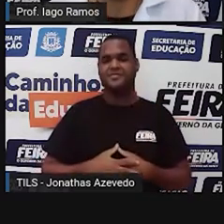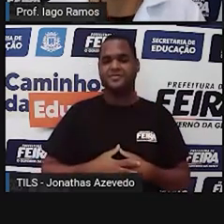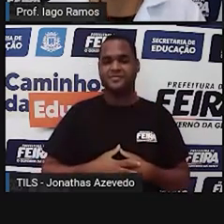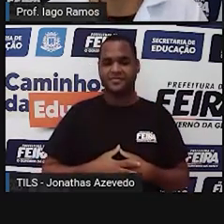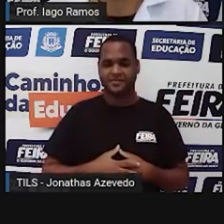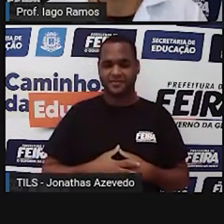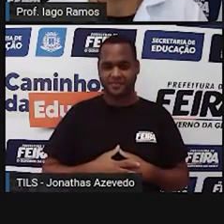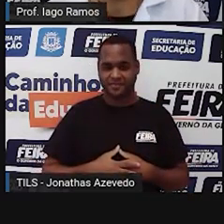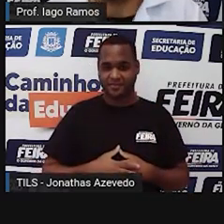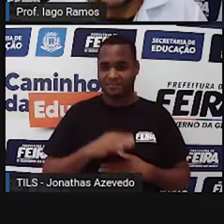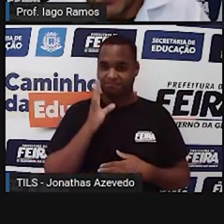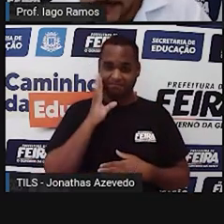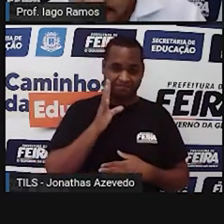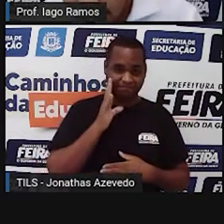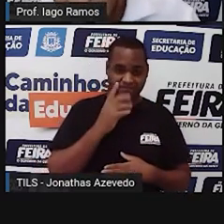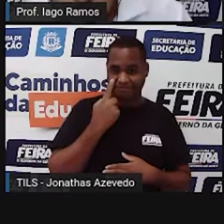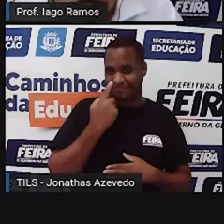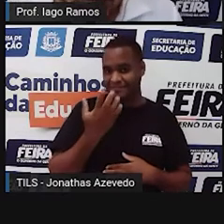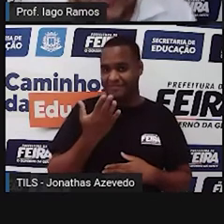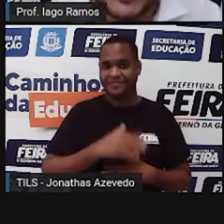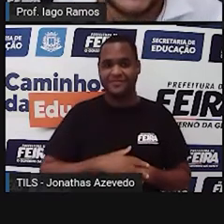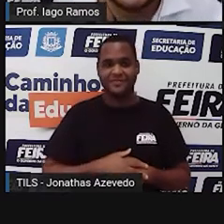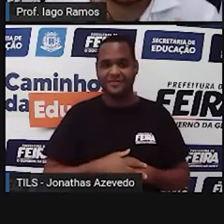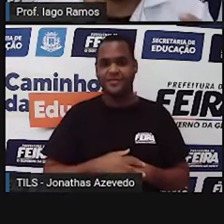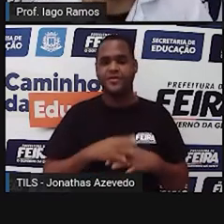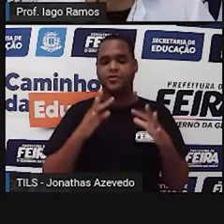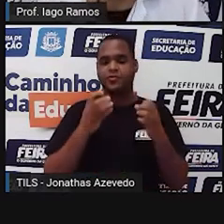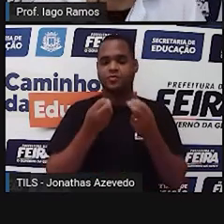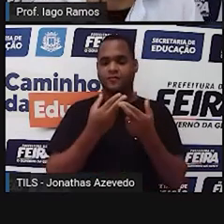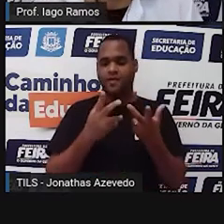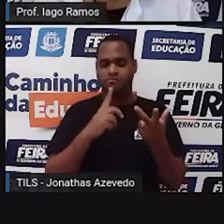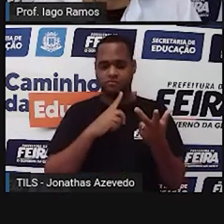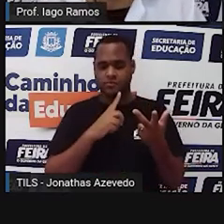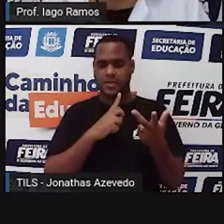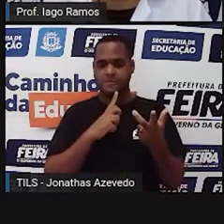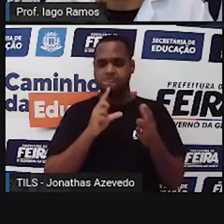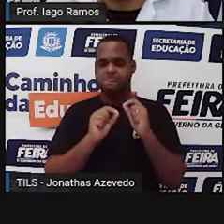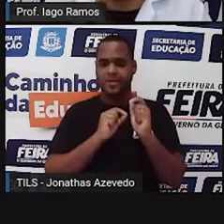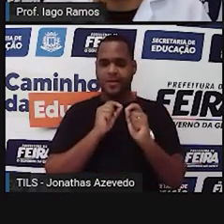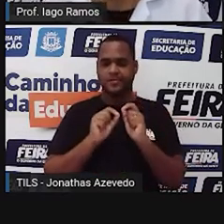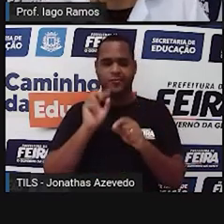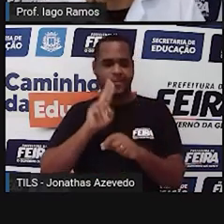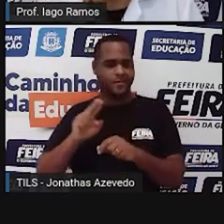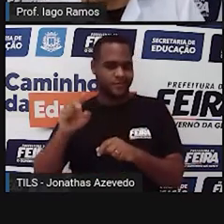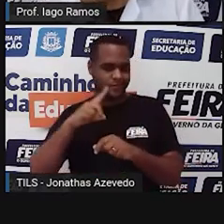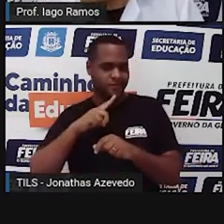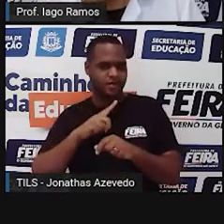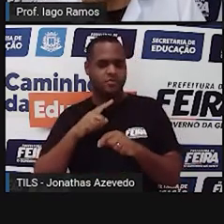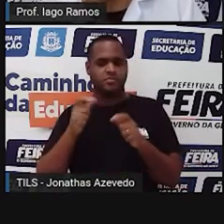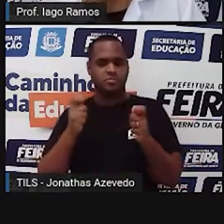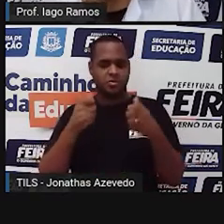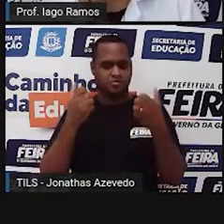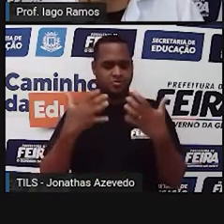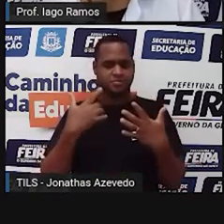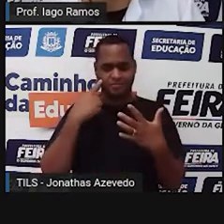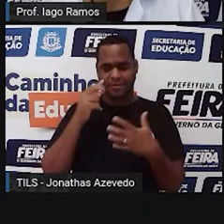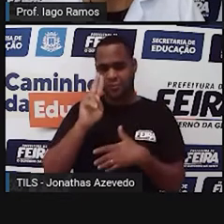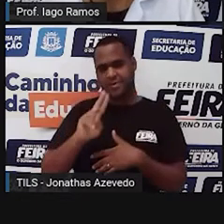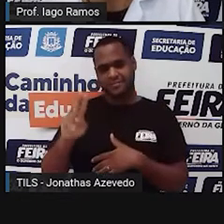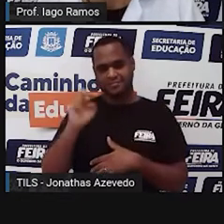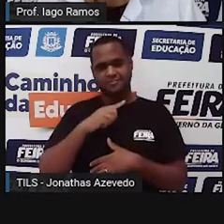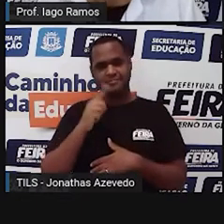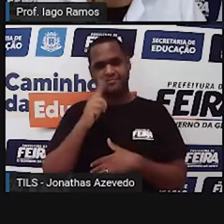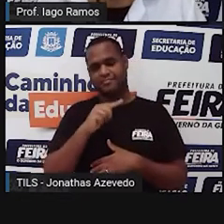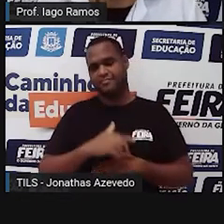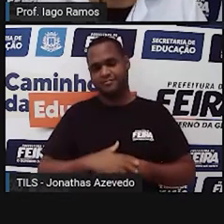Olha só que bacana. Como toda medida tem as suas unidades, a capacidade tem unidade, né?